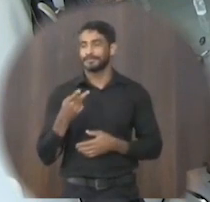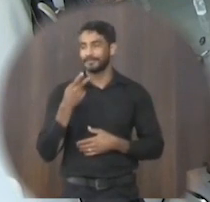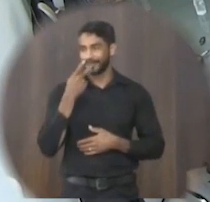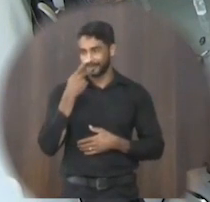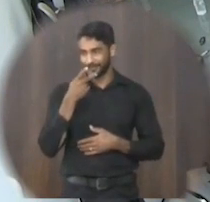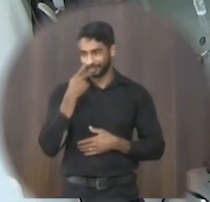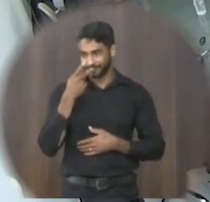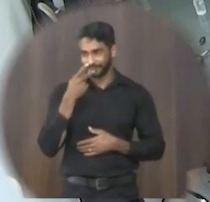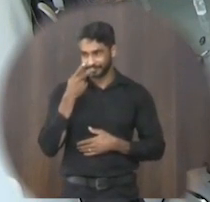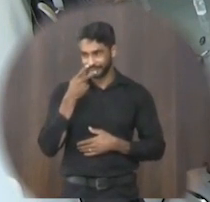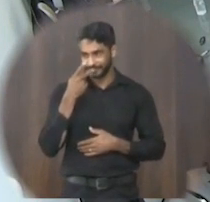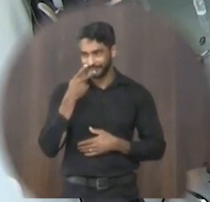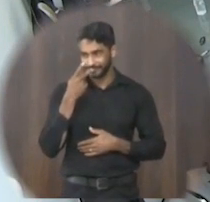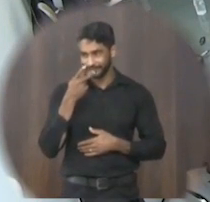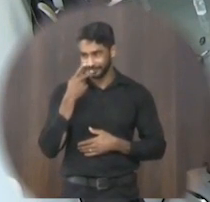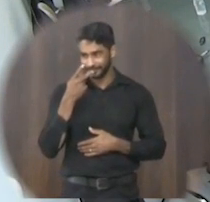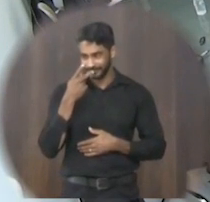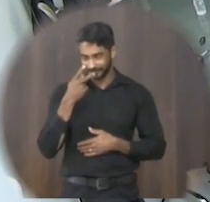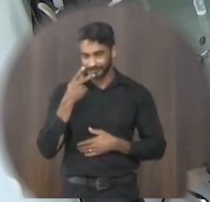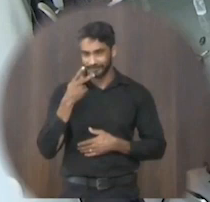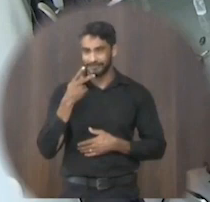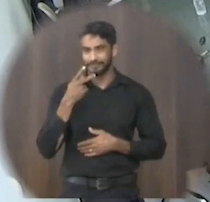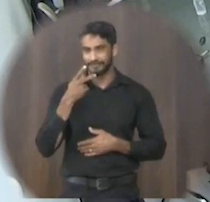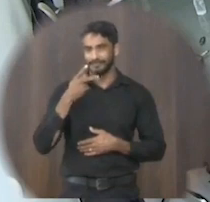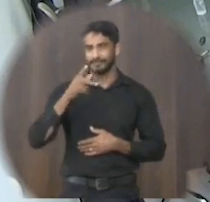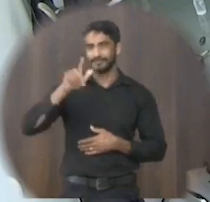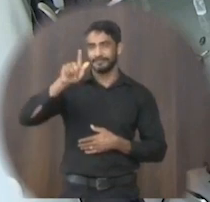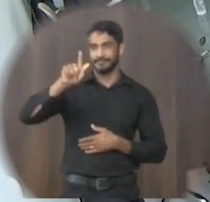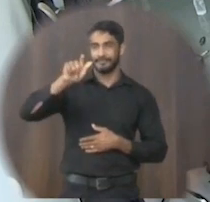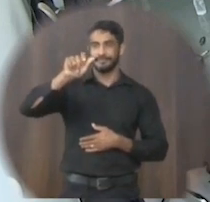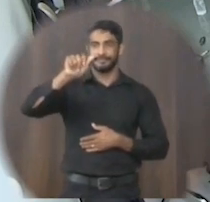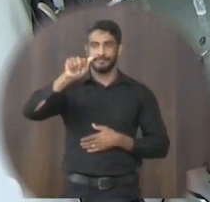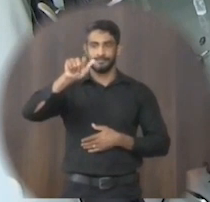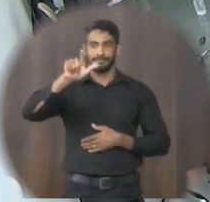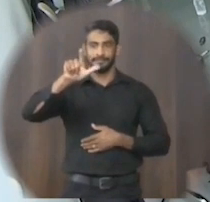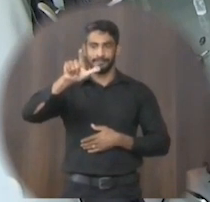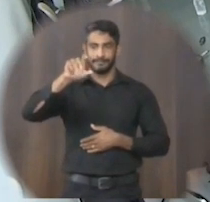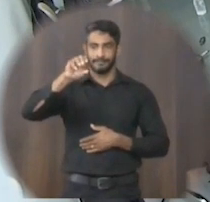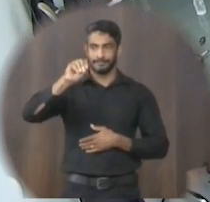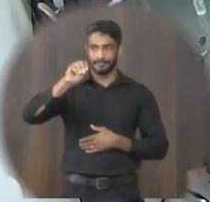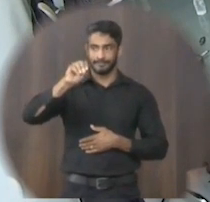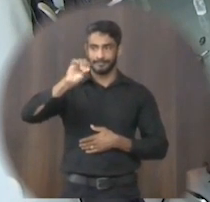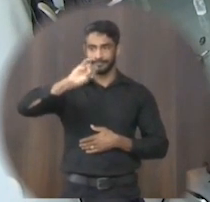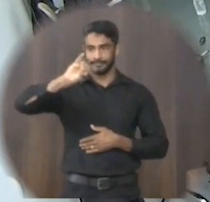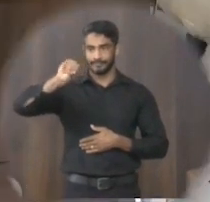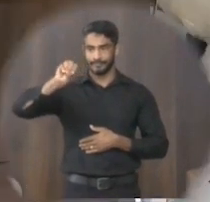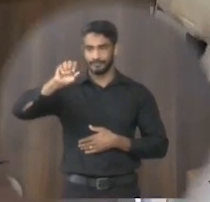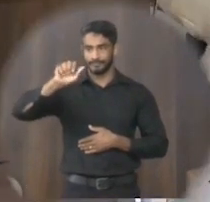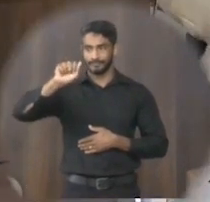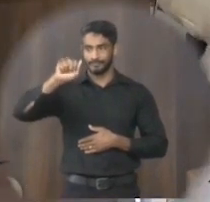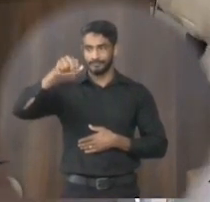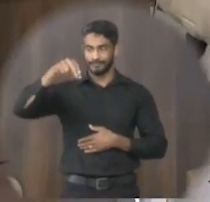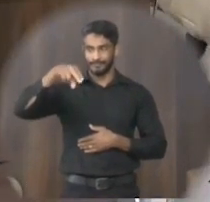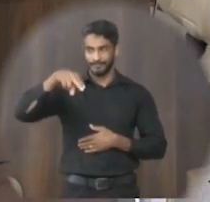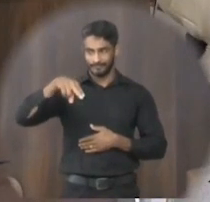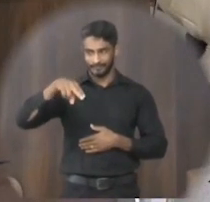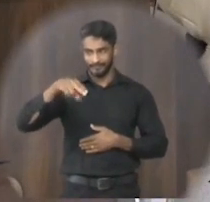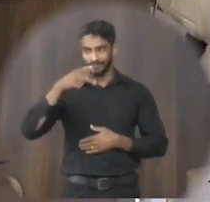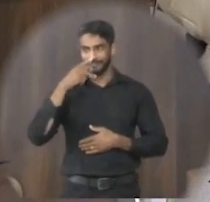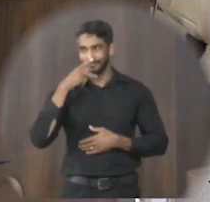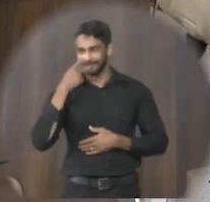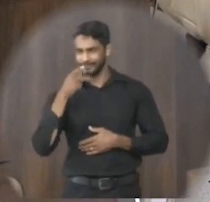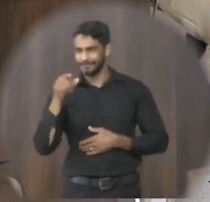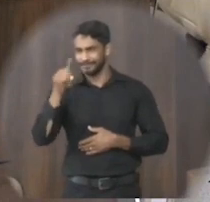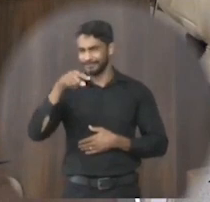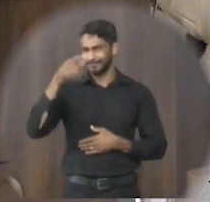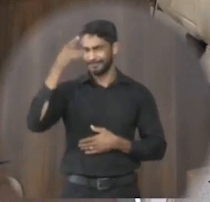falar um pouquinho da galojan e esclarecer que essa moção de aplauso não é exatamente igual a grande